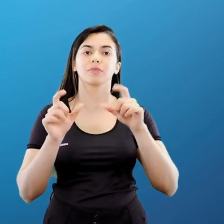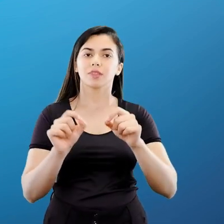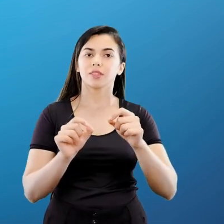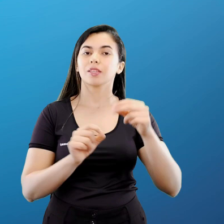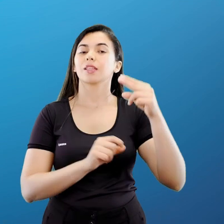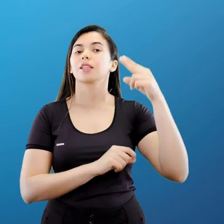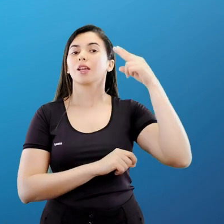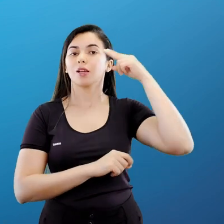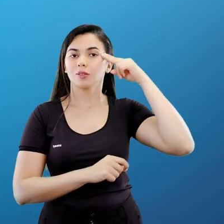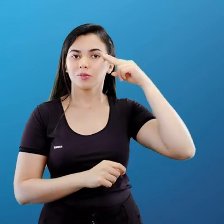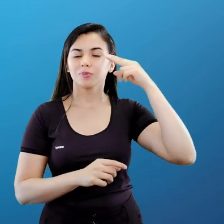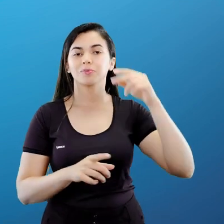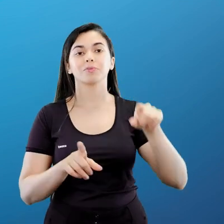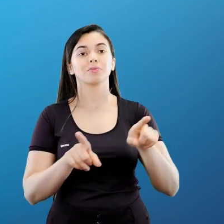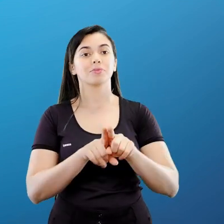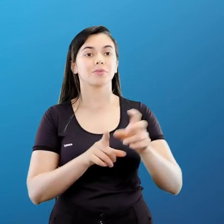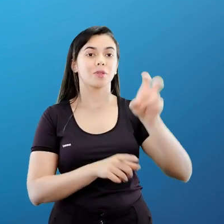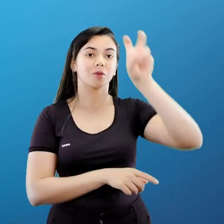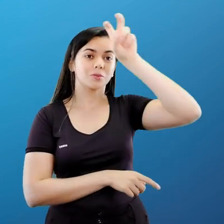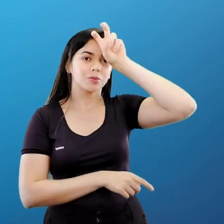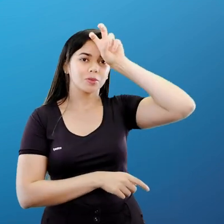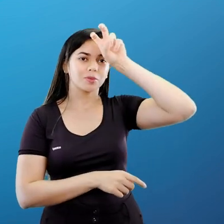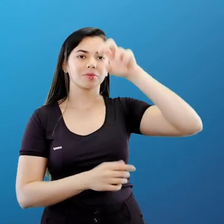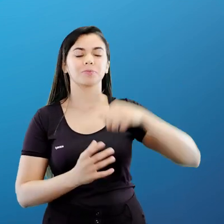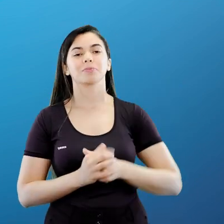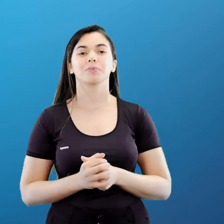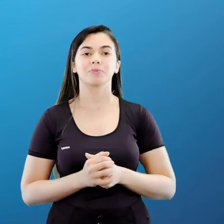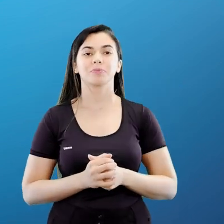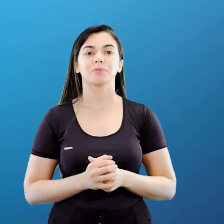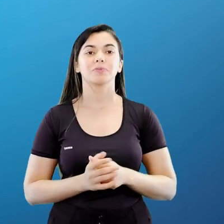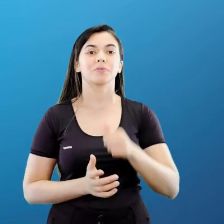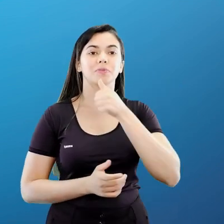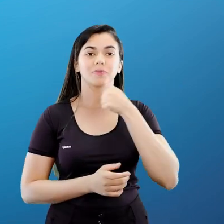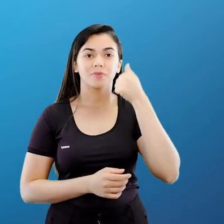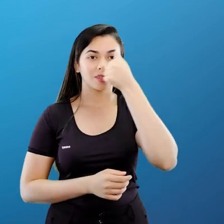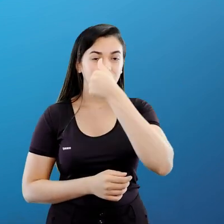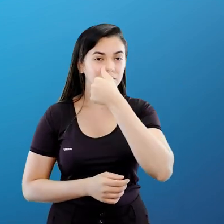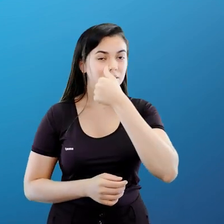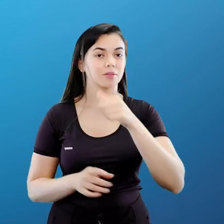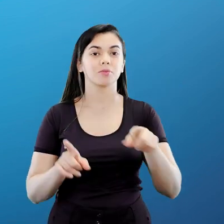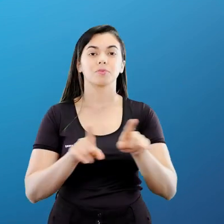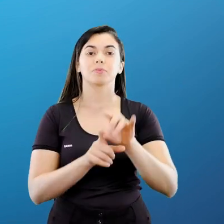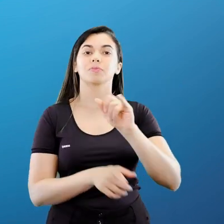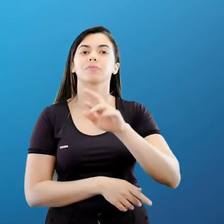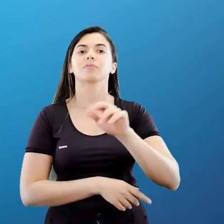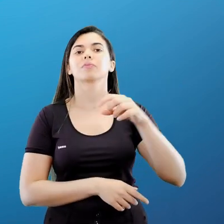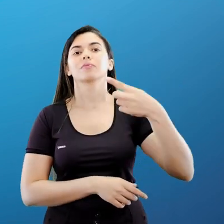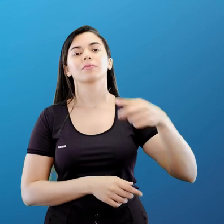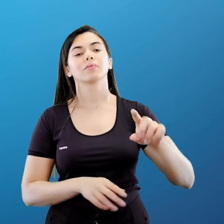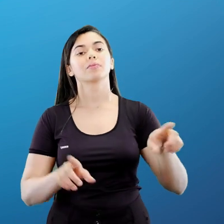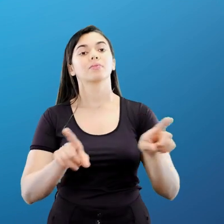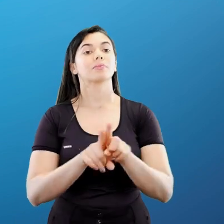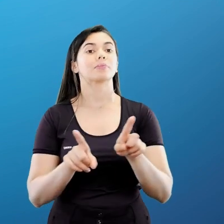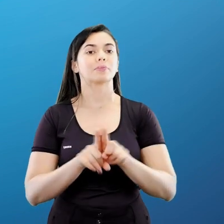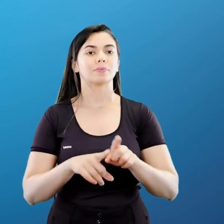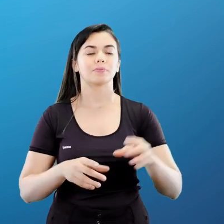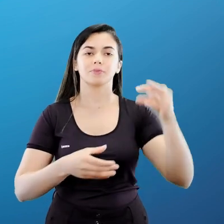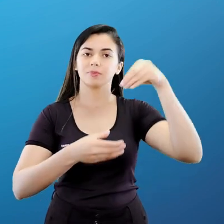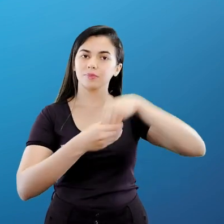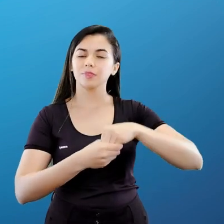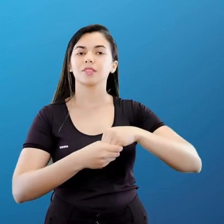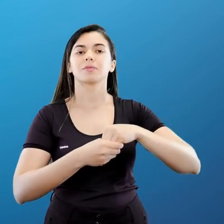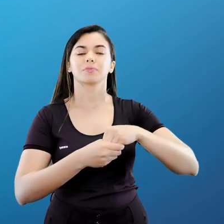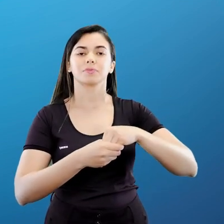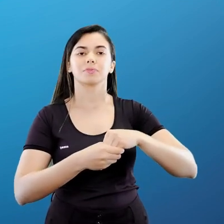Egito, Emirados Árabes, Etiópia e o Irã. Percebam que no mapa aqui em cima, tá aparecendo pra vocês, tá? De